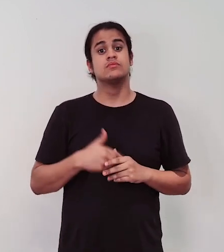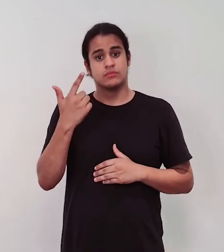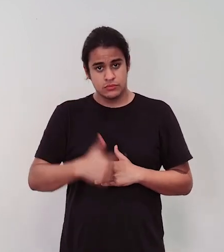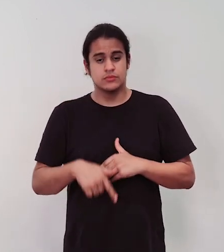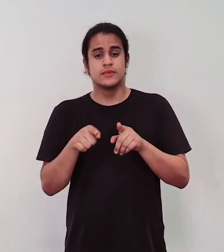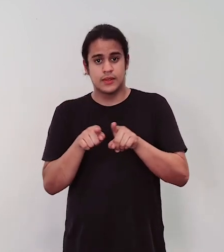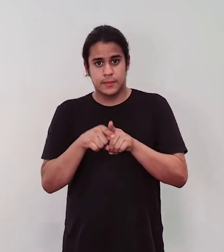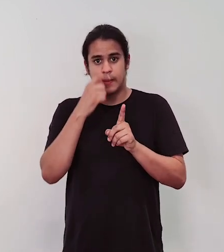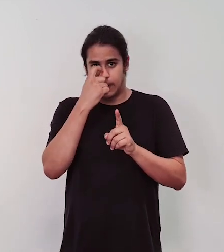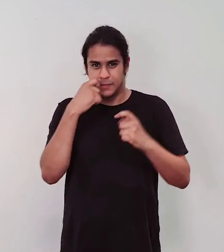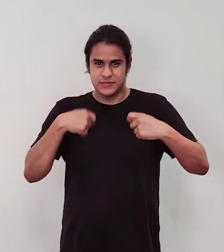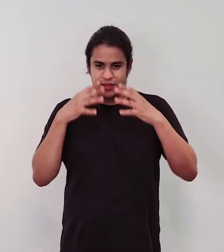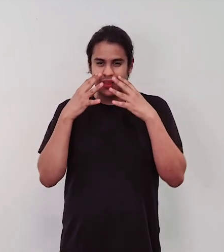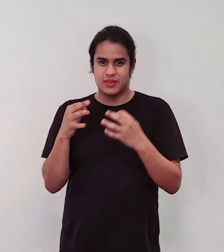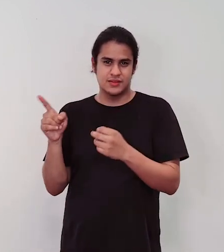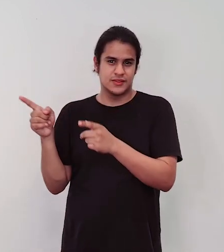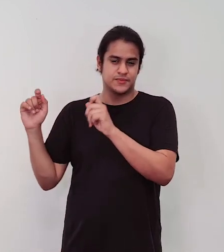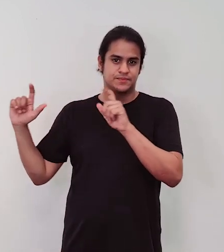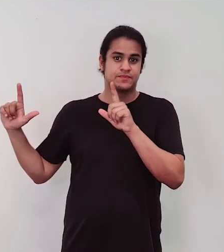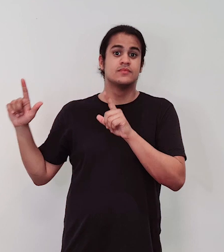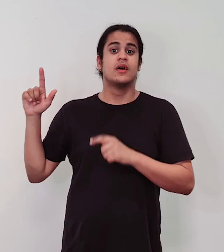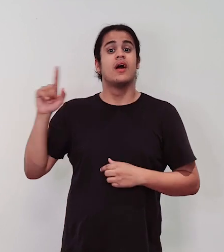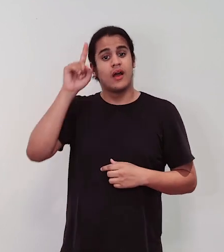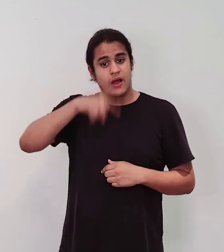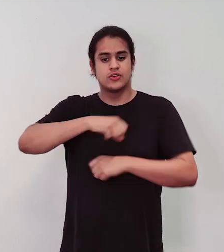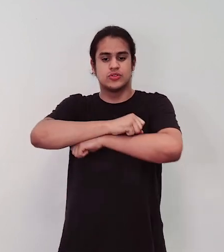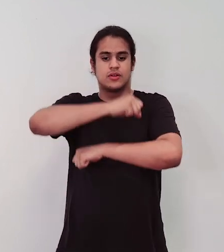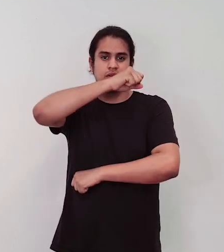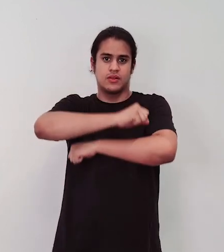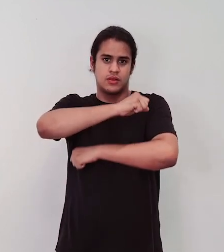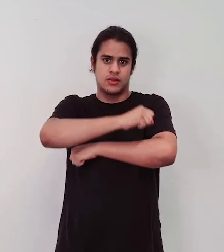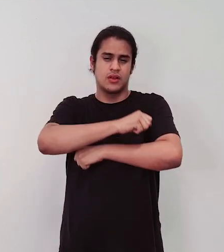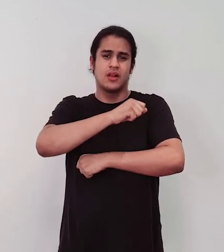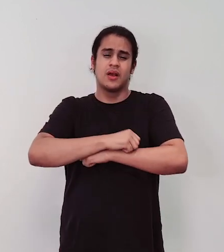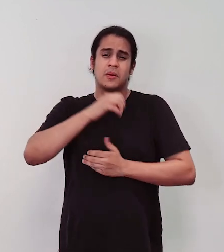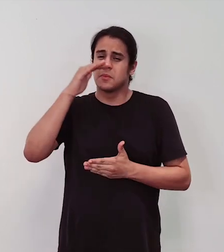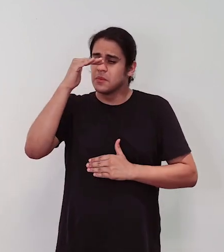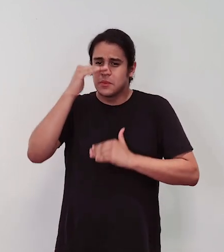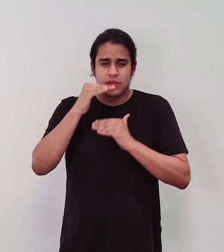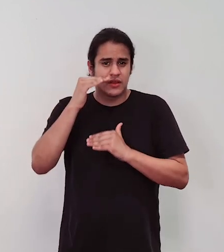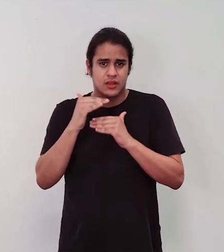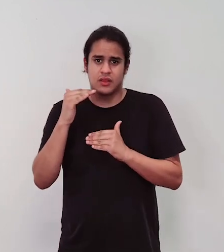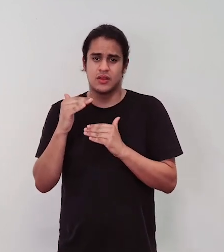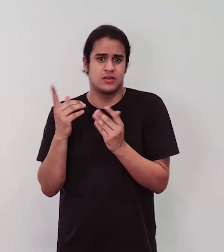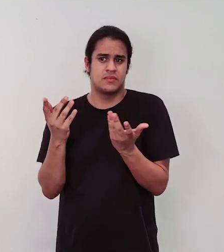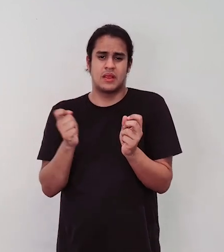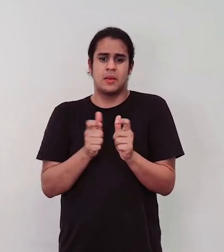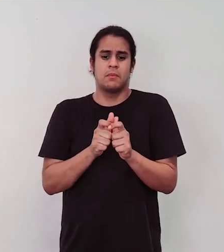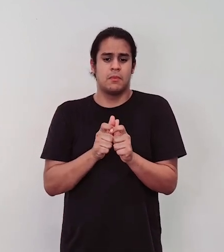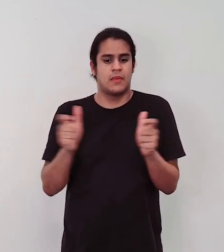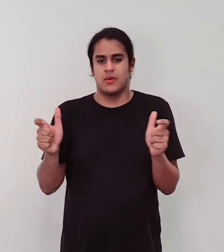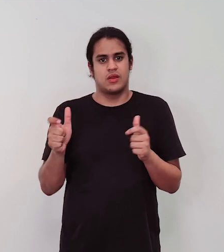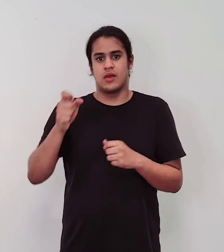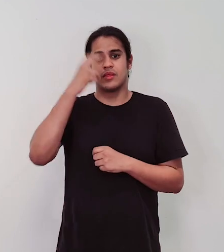de prestar atenção nessa imagem é a janela, que é uma janela pequena, que na maioria dessas janelas na sala de